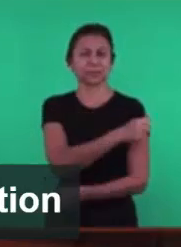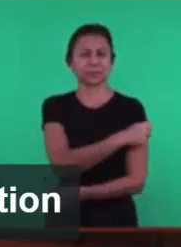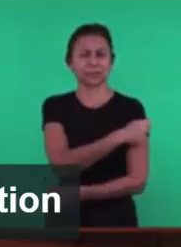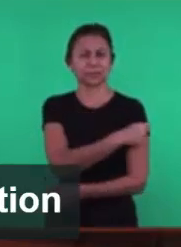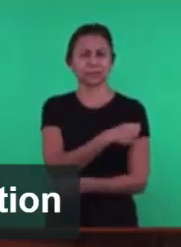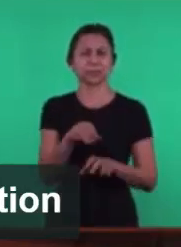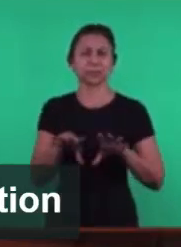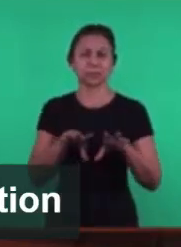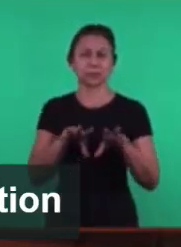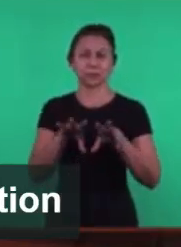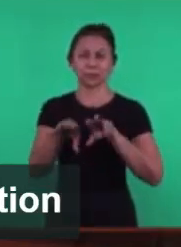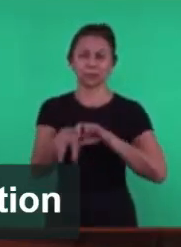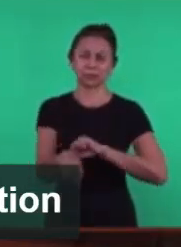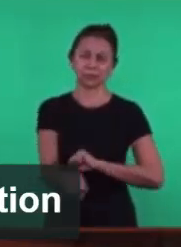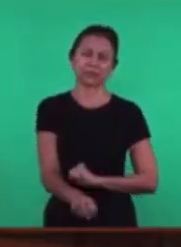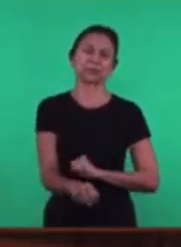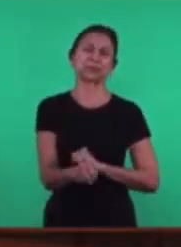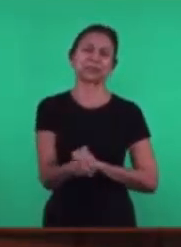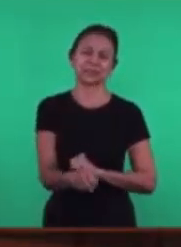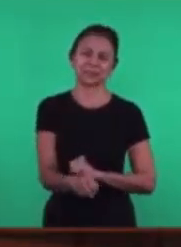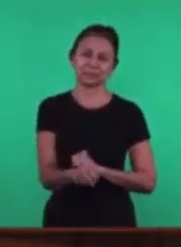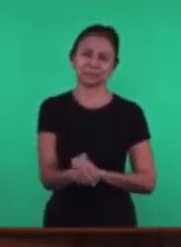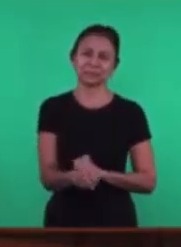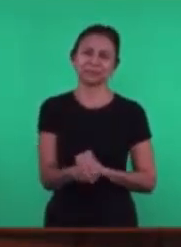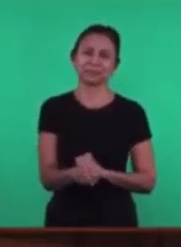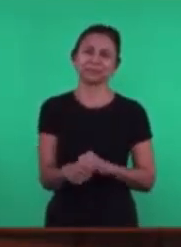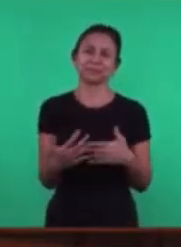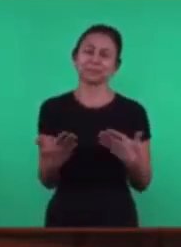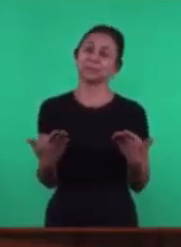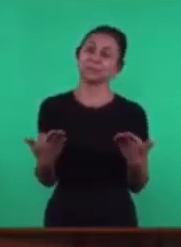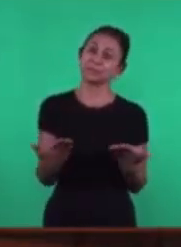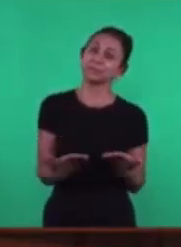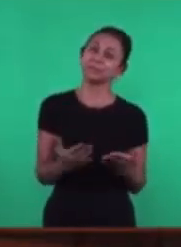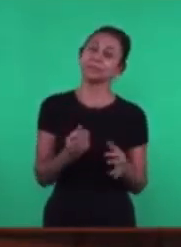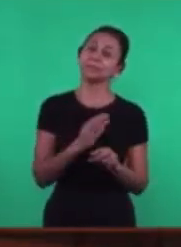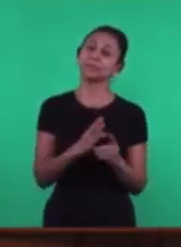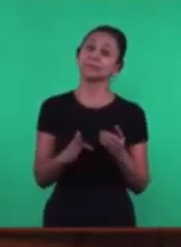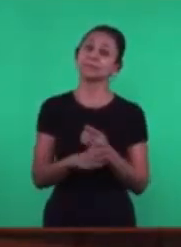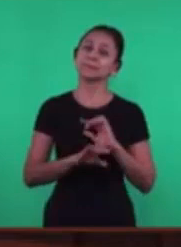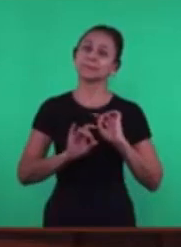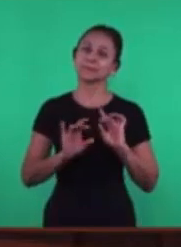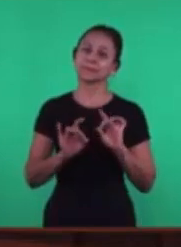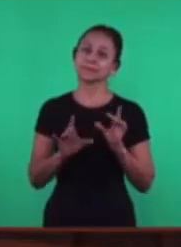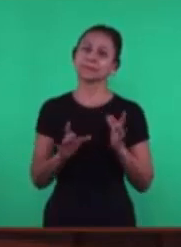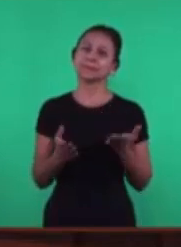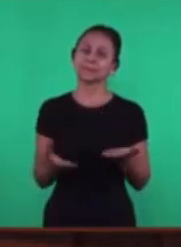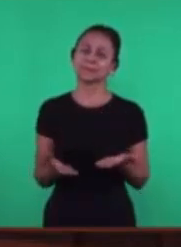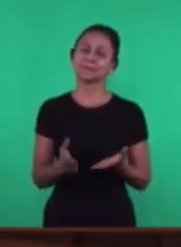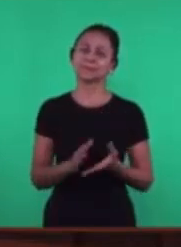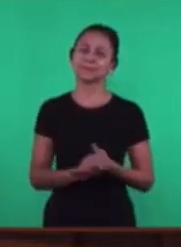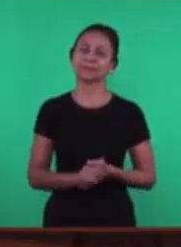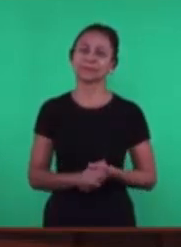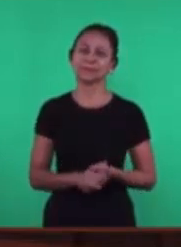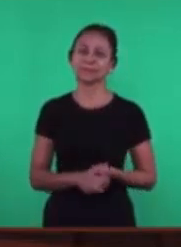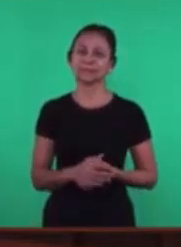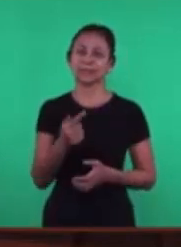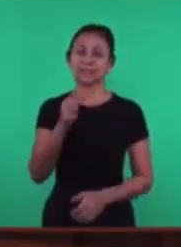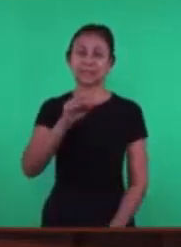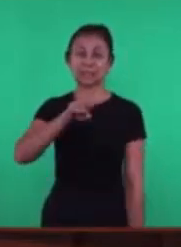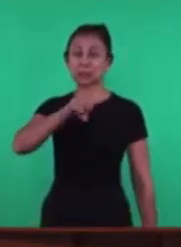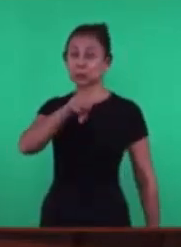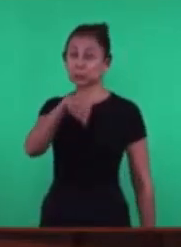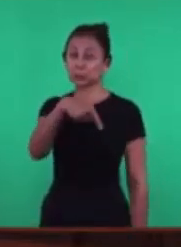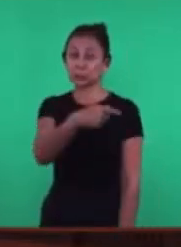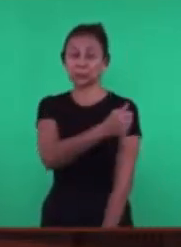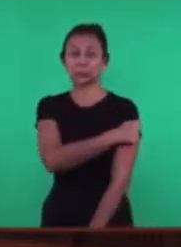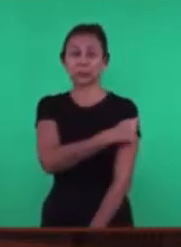foi a formatura aqui e o culto especial de formatura Dos nossos sete mil alunos